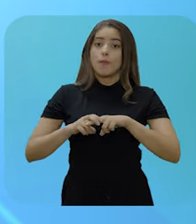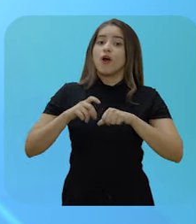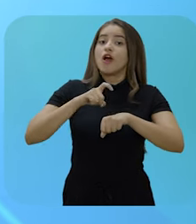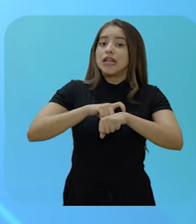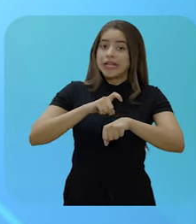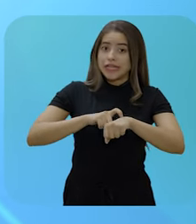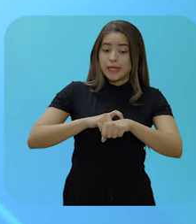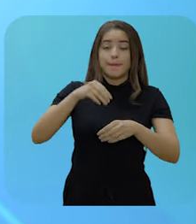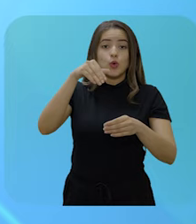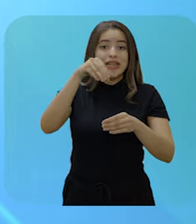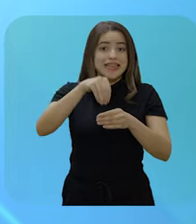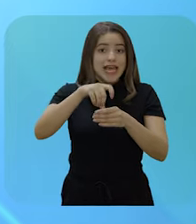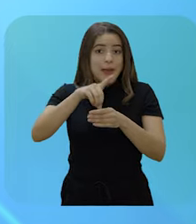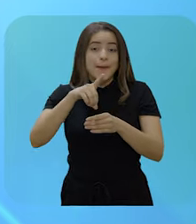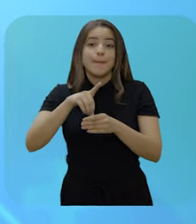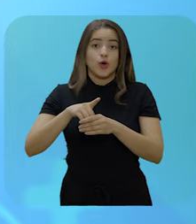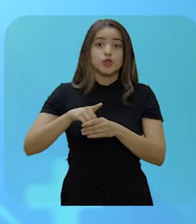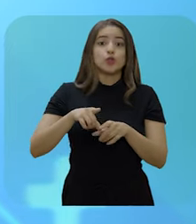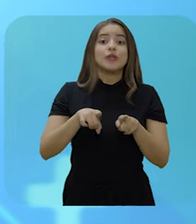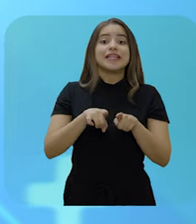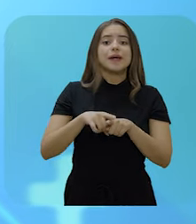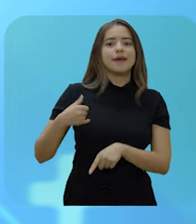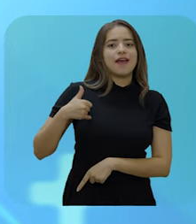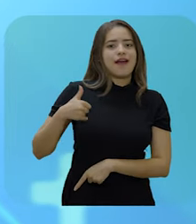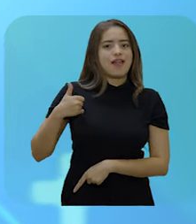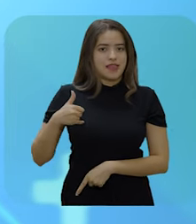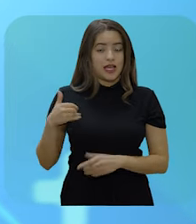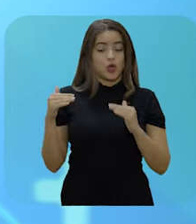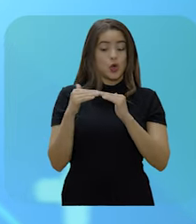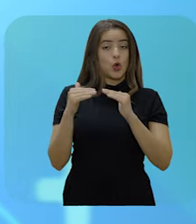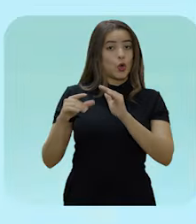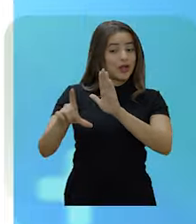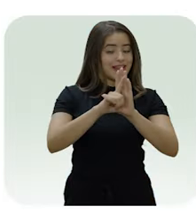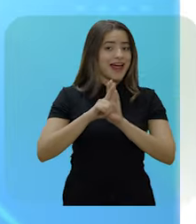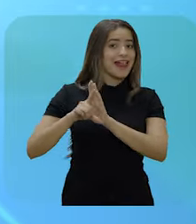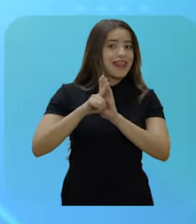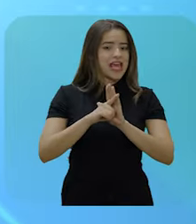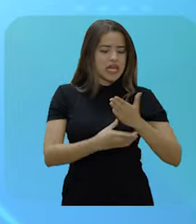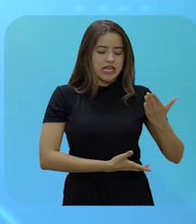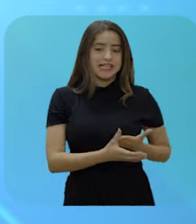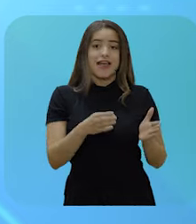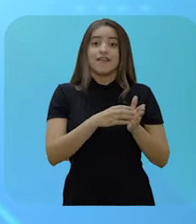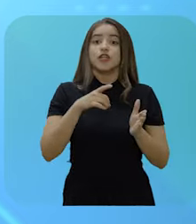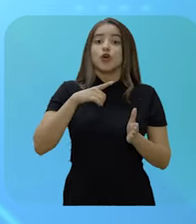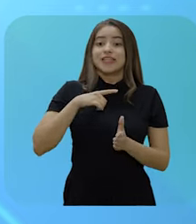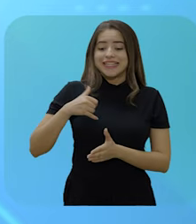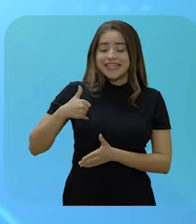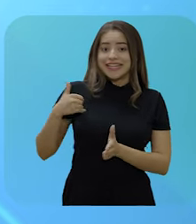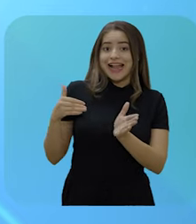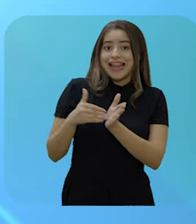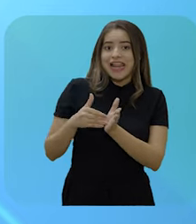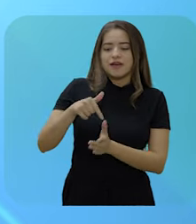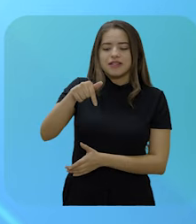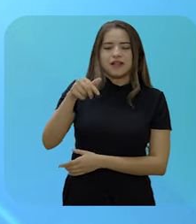completado o tempo de contribuição, tempo de serviço e idade exigidas por lei. Compulsória Servidores que